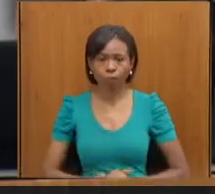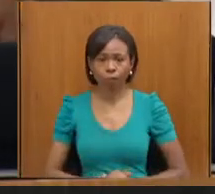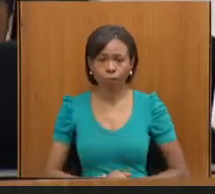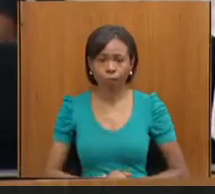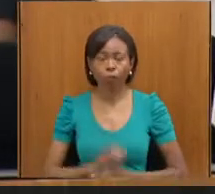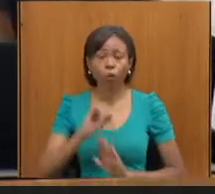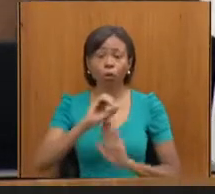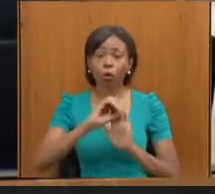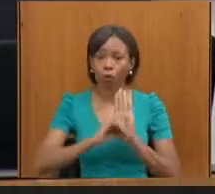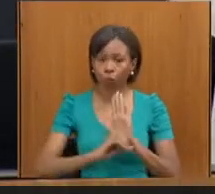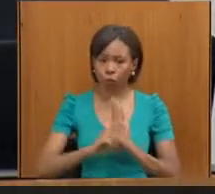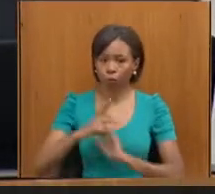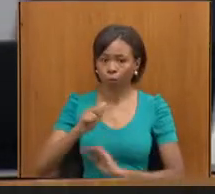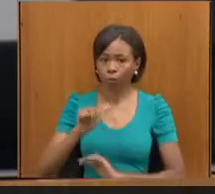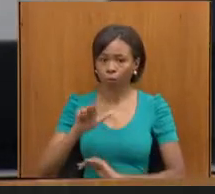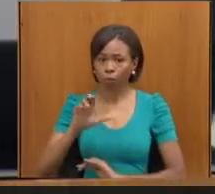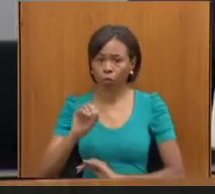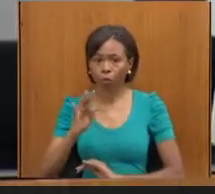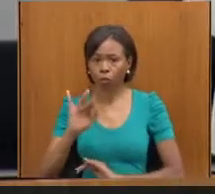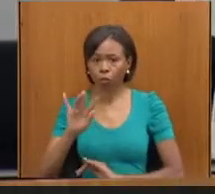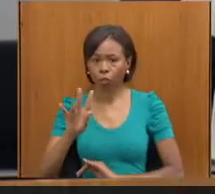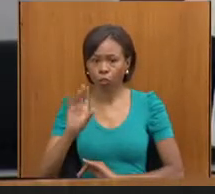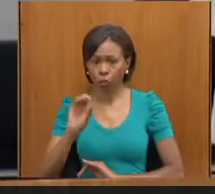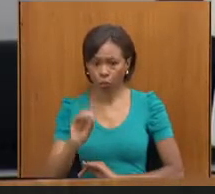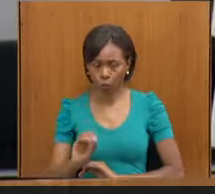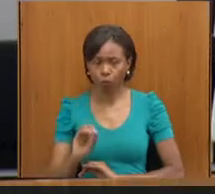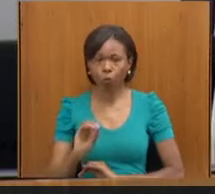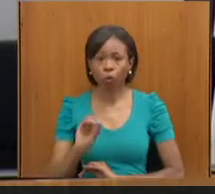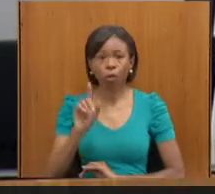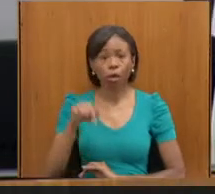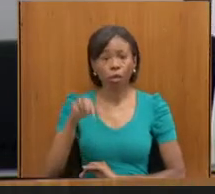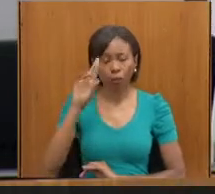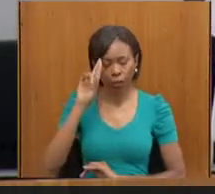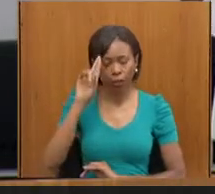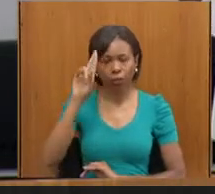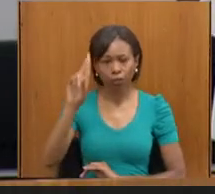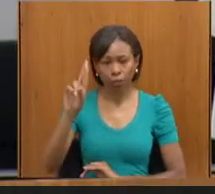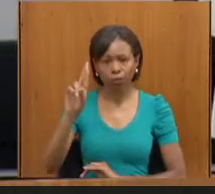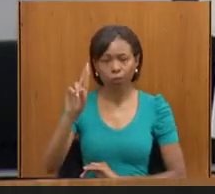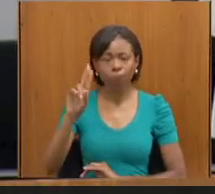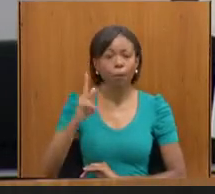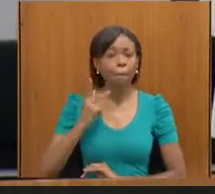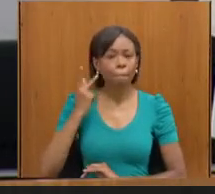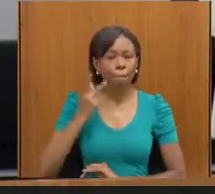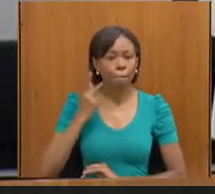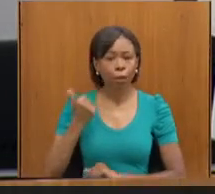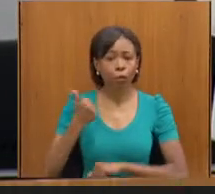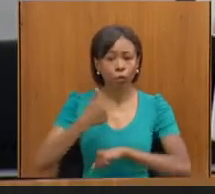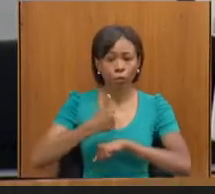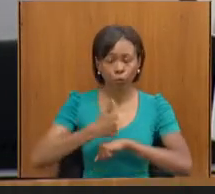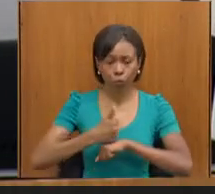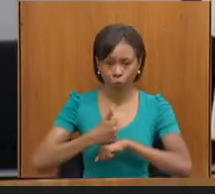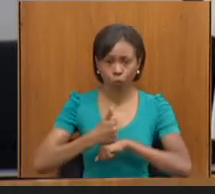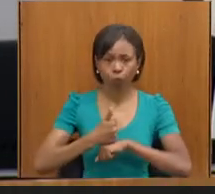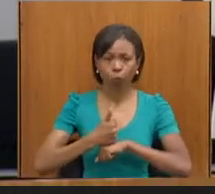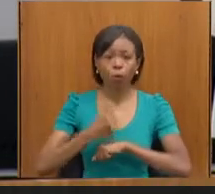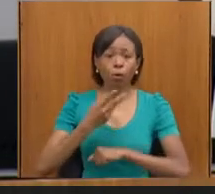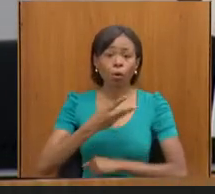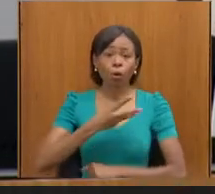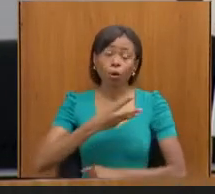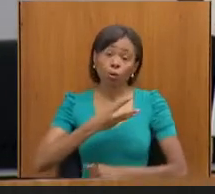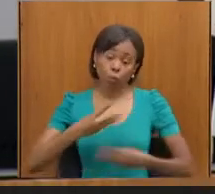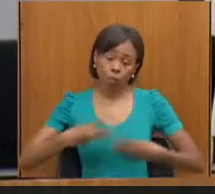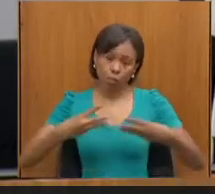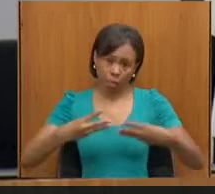Ofício do senhor Paulo Tiago Almeida Miranda, chefe da assessoria parlamentar, substituto do Ministério da Saúde, prestando informações